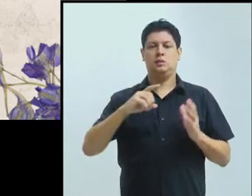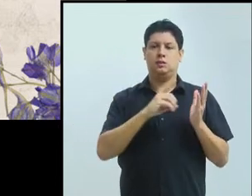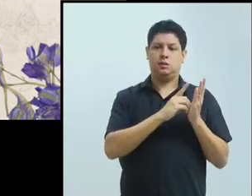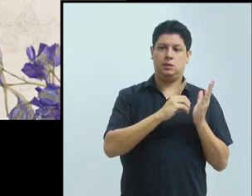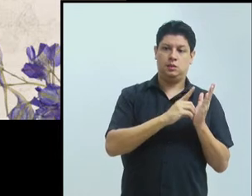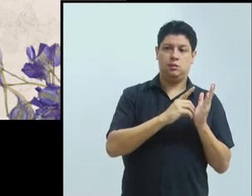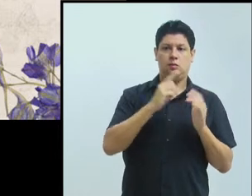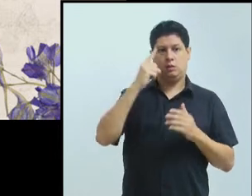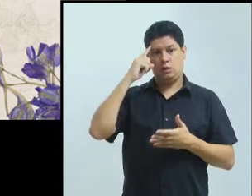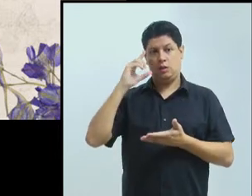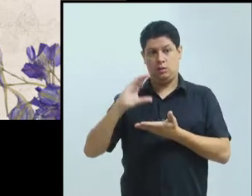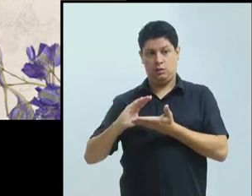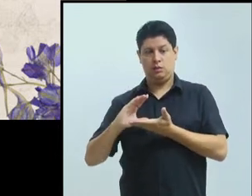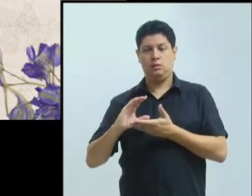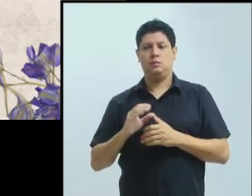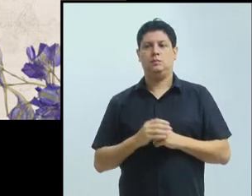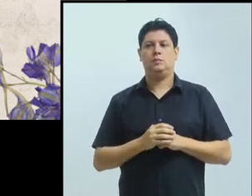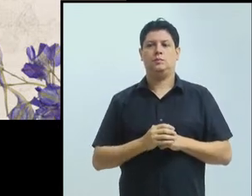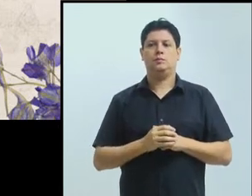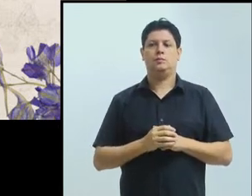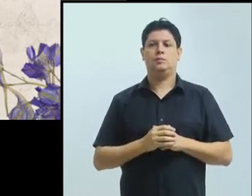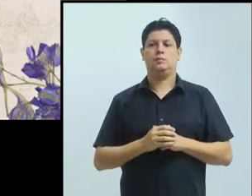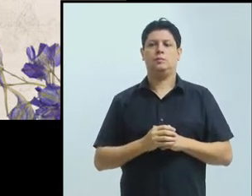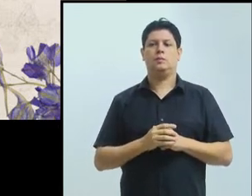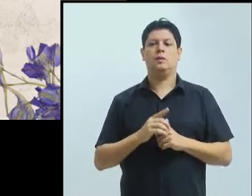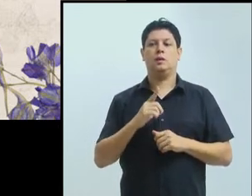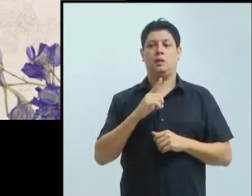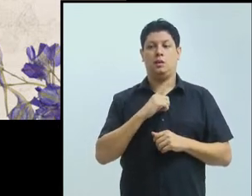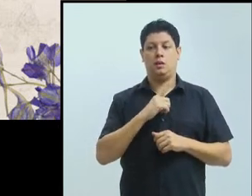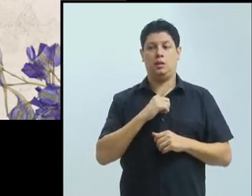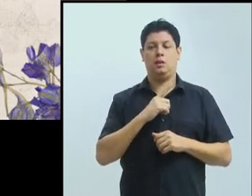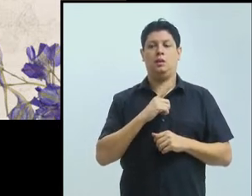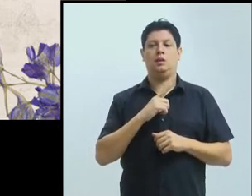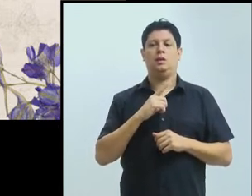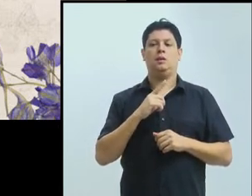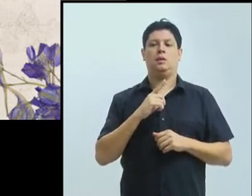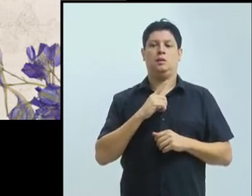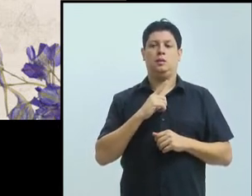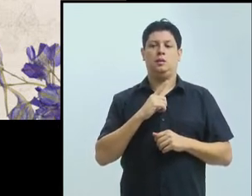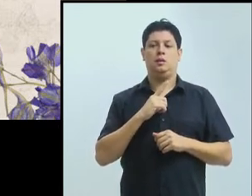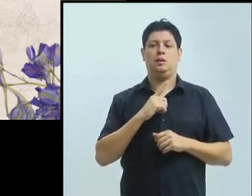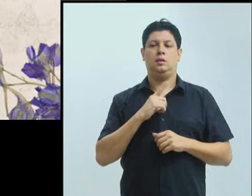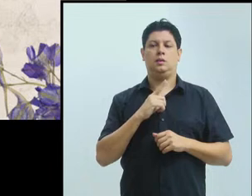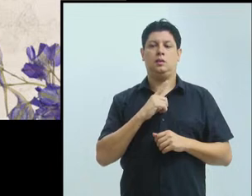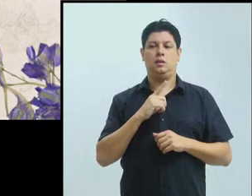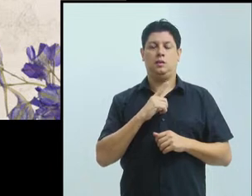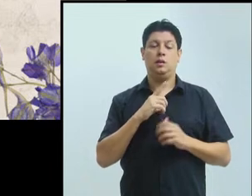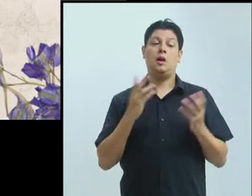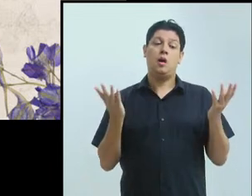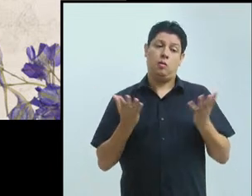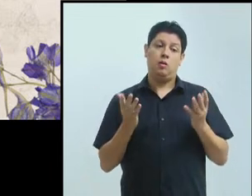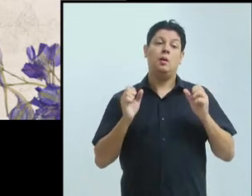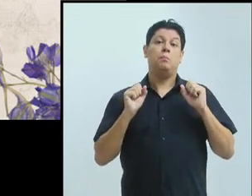da pandemia, a gente pode fazer a modalidade online, e isso facilita o convite de